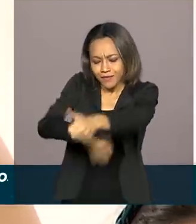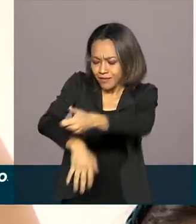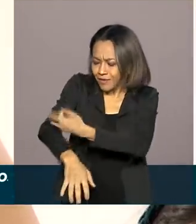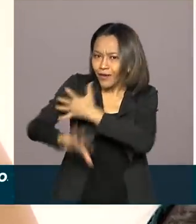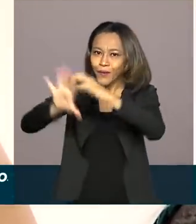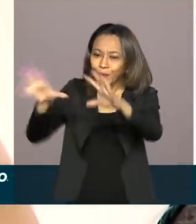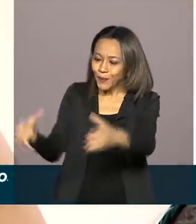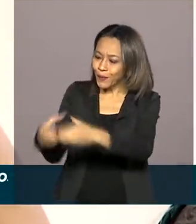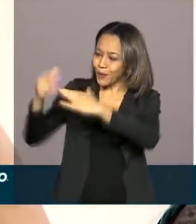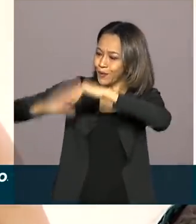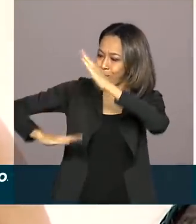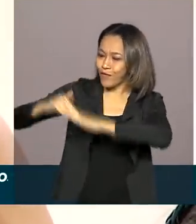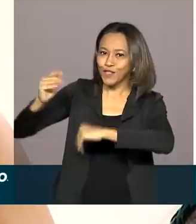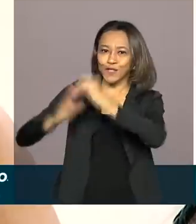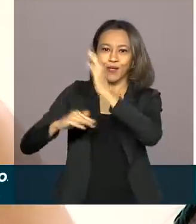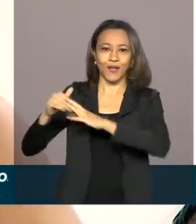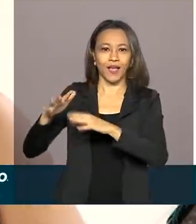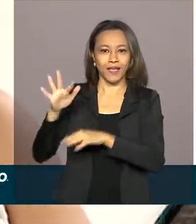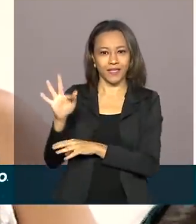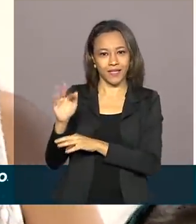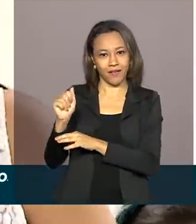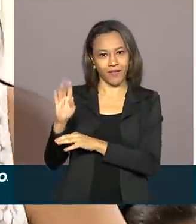equipe da FAB em 2019.